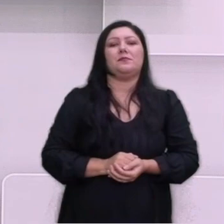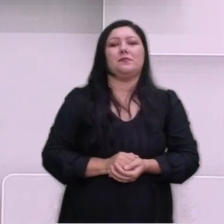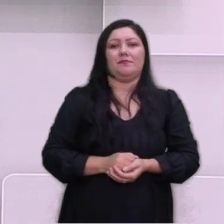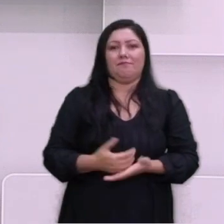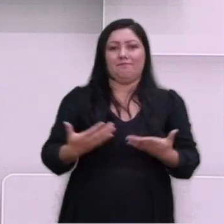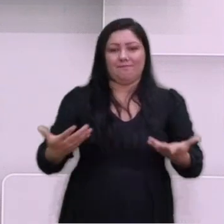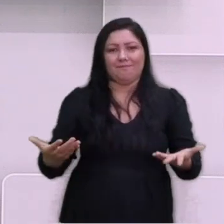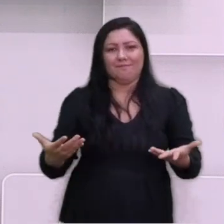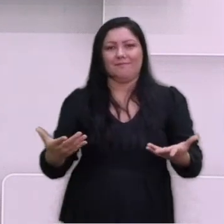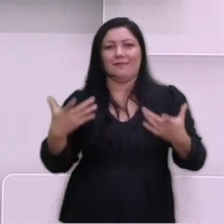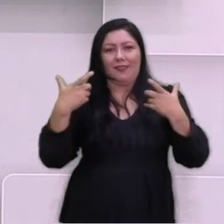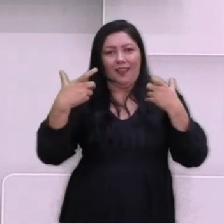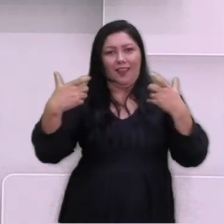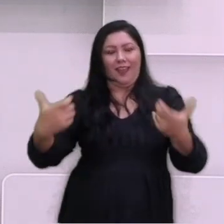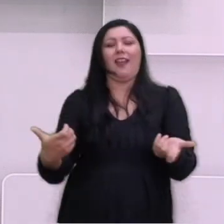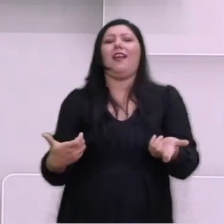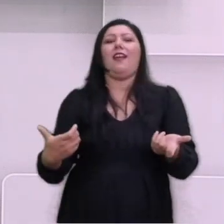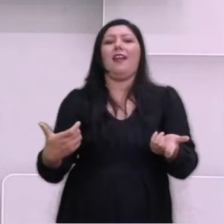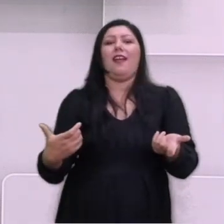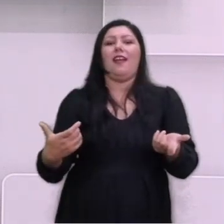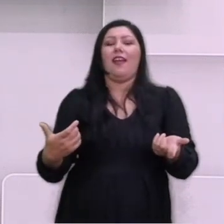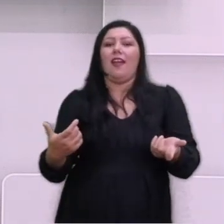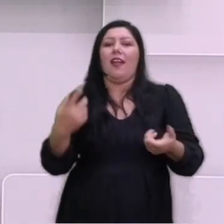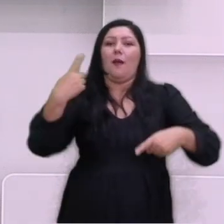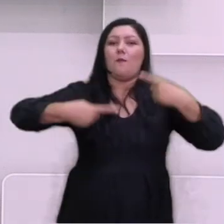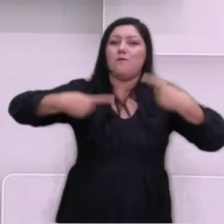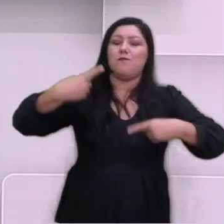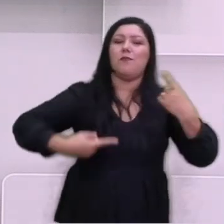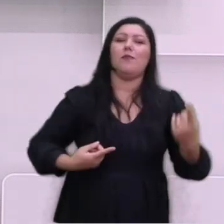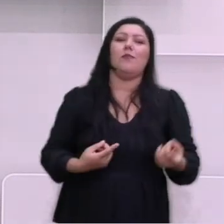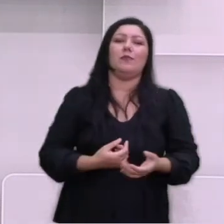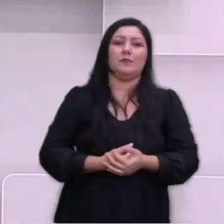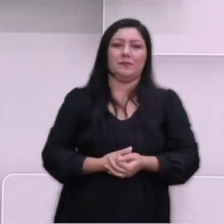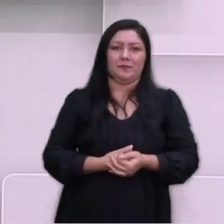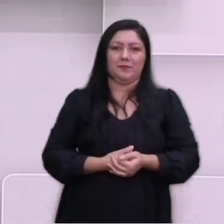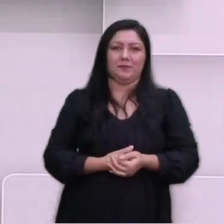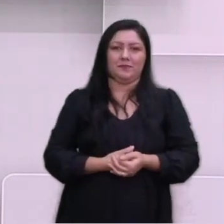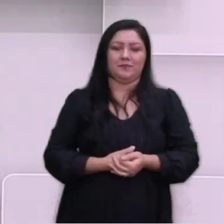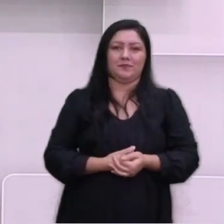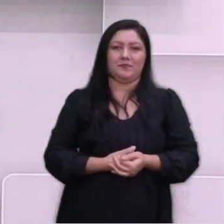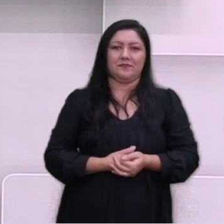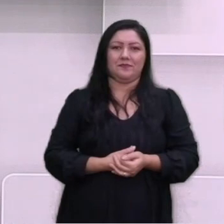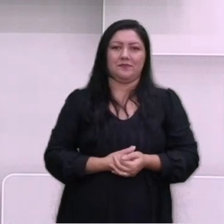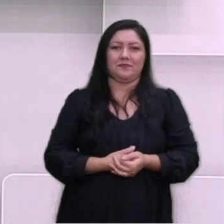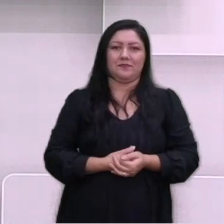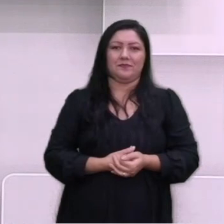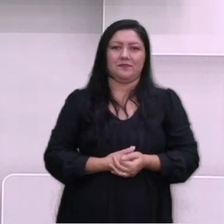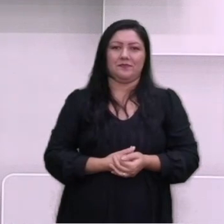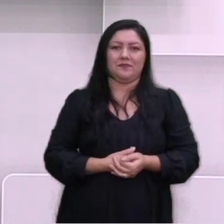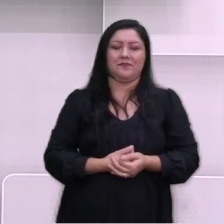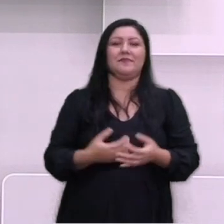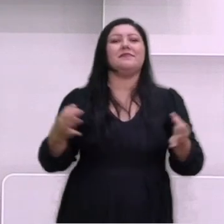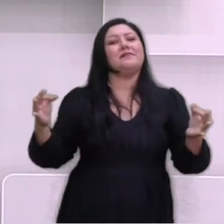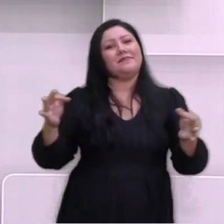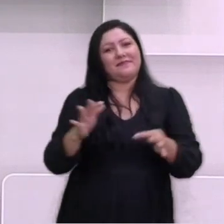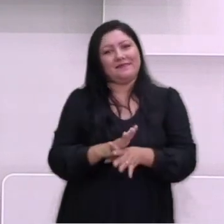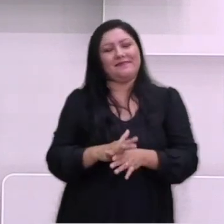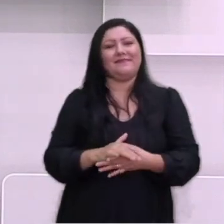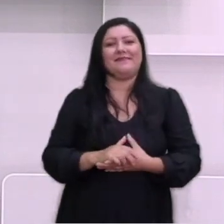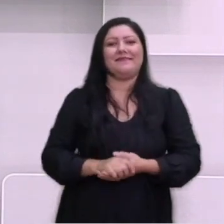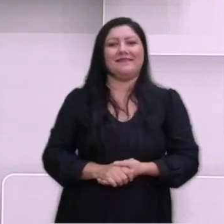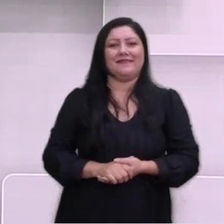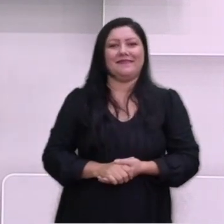Guerra Fria, o capitalismo versus comunismo. Bom, vamos desfindar mais uma aula.